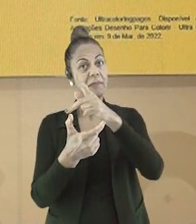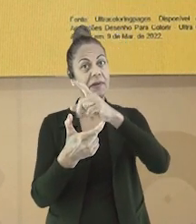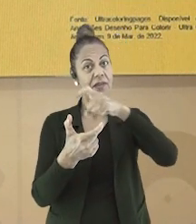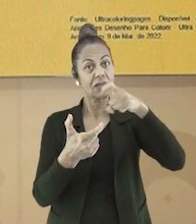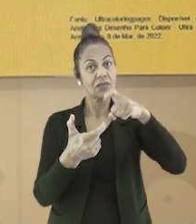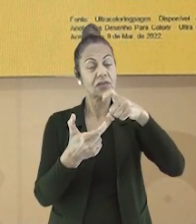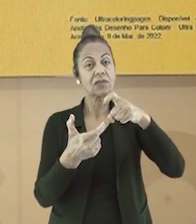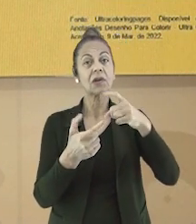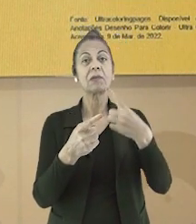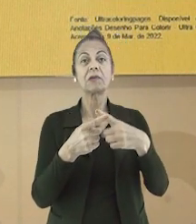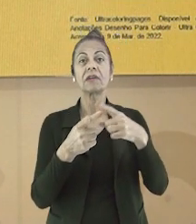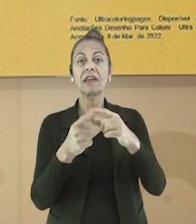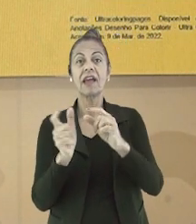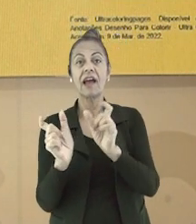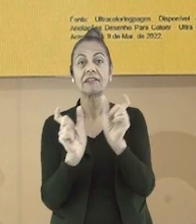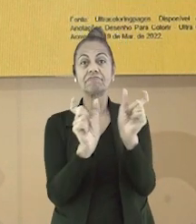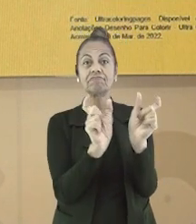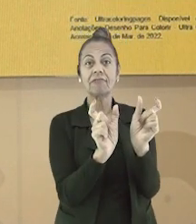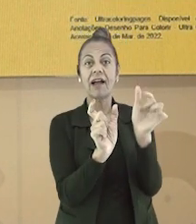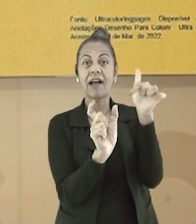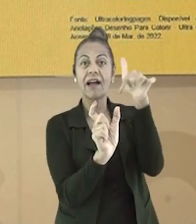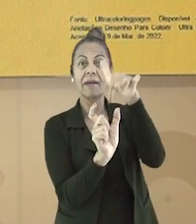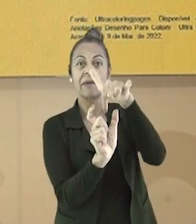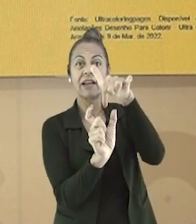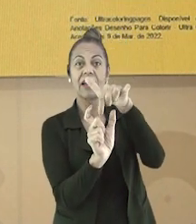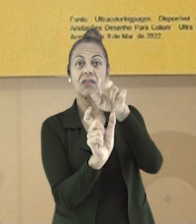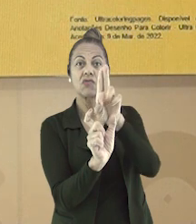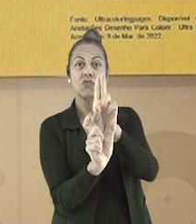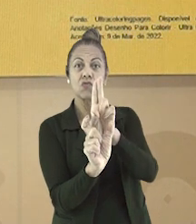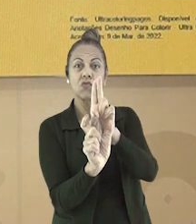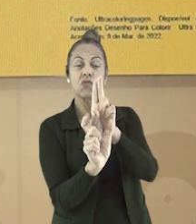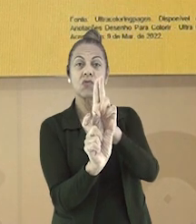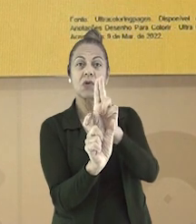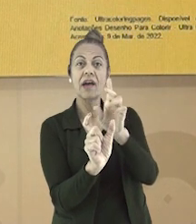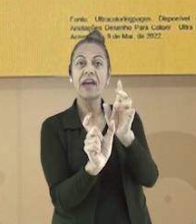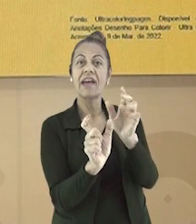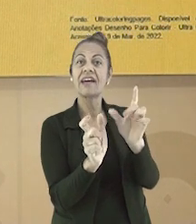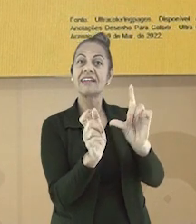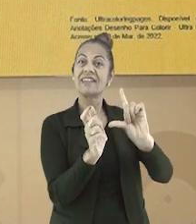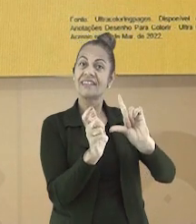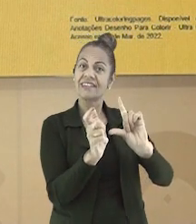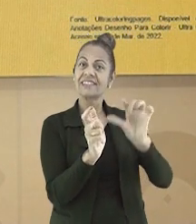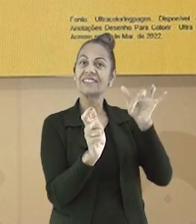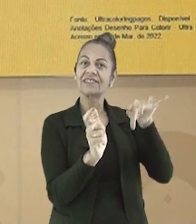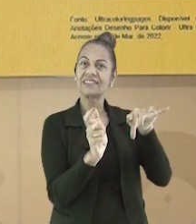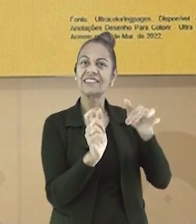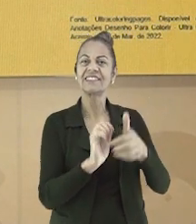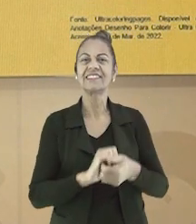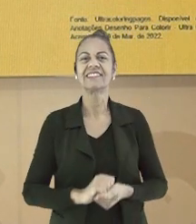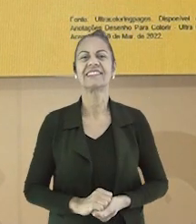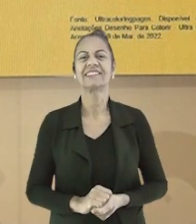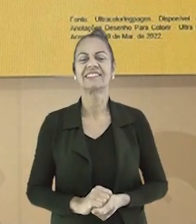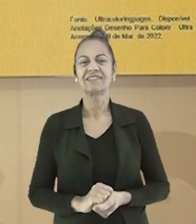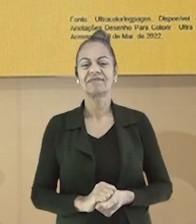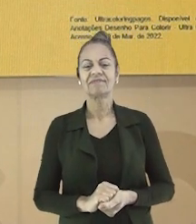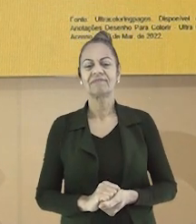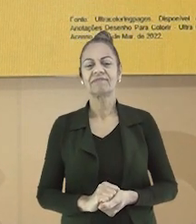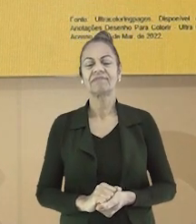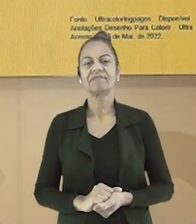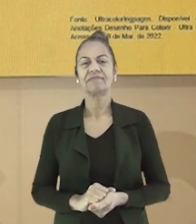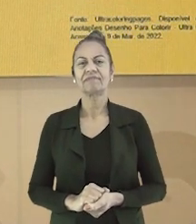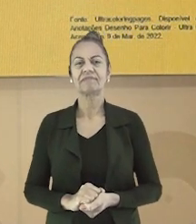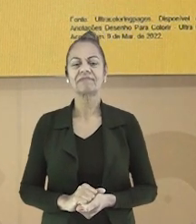paroxítona? A palavra feiura é paroxítona, pois a sílaba forte é penúltima. Última,